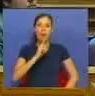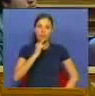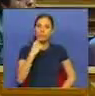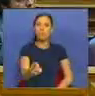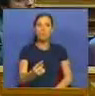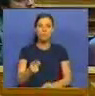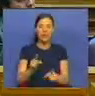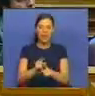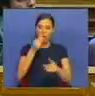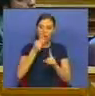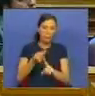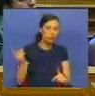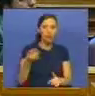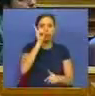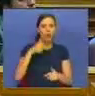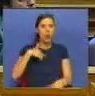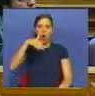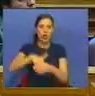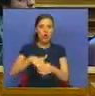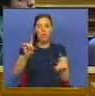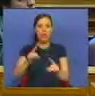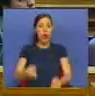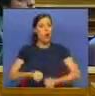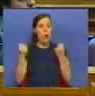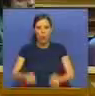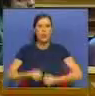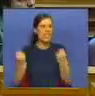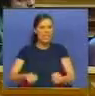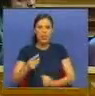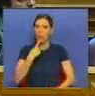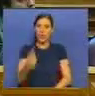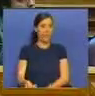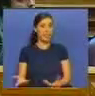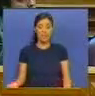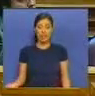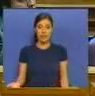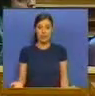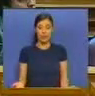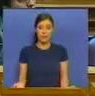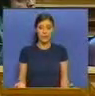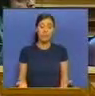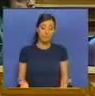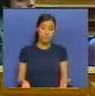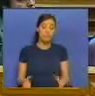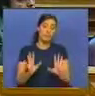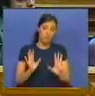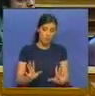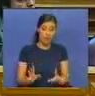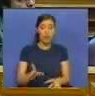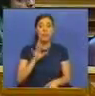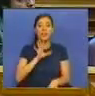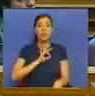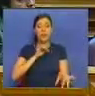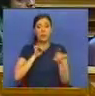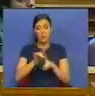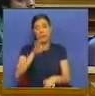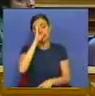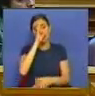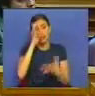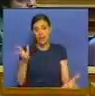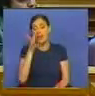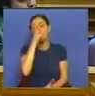dizer isso é uma barbárie. E nós não votamos isso. Não foi capaz de dizer isso. E bem assim, a Sra. Deputada sabe,